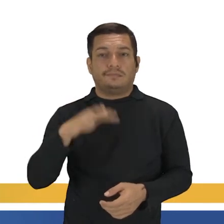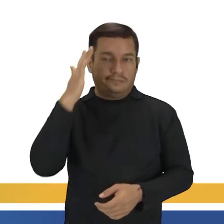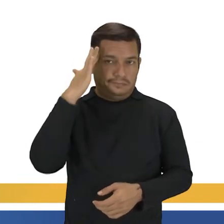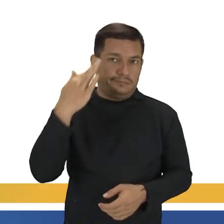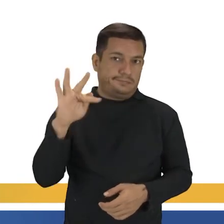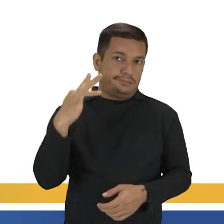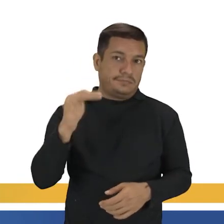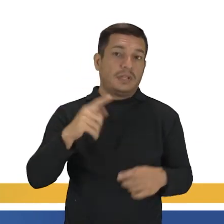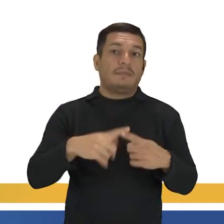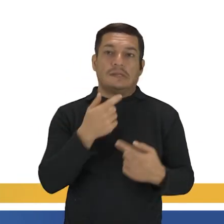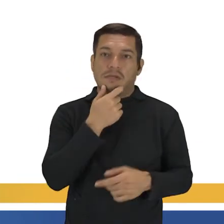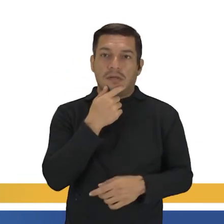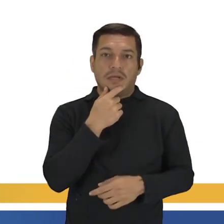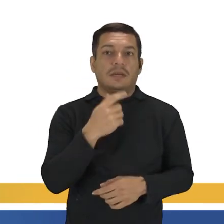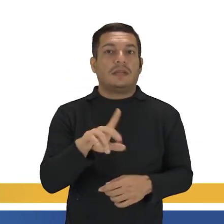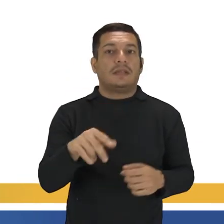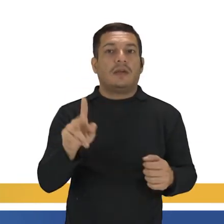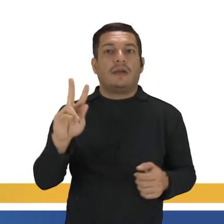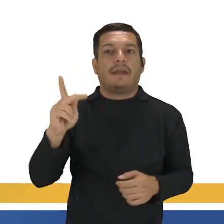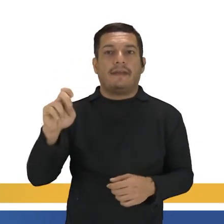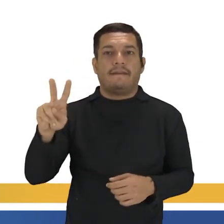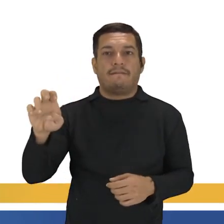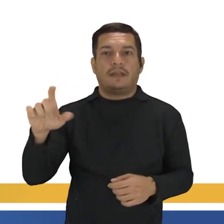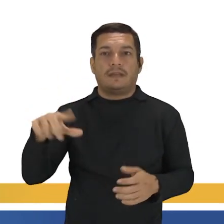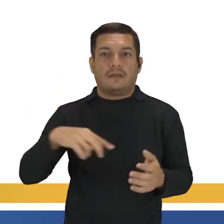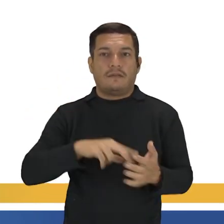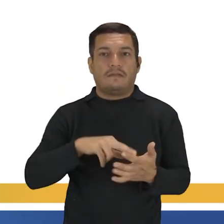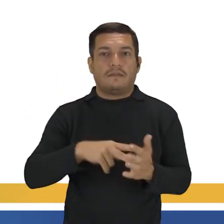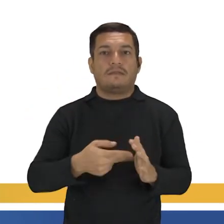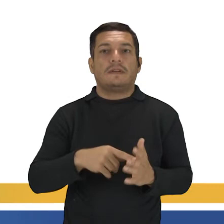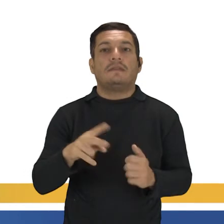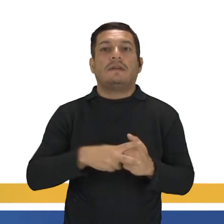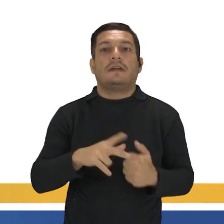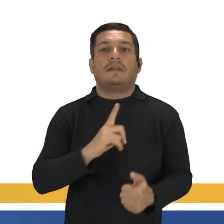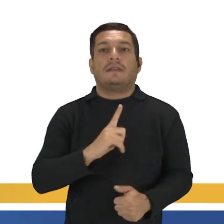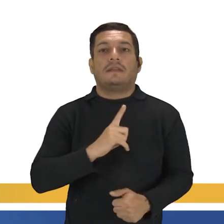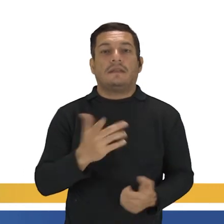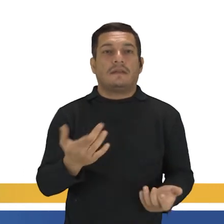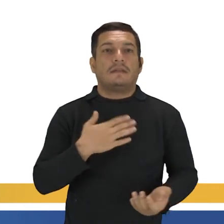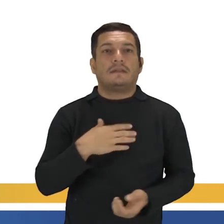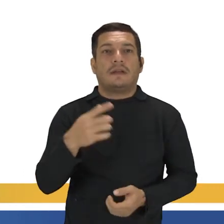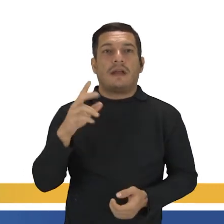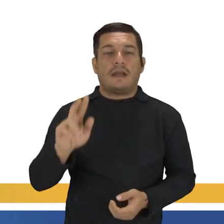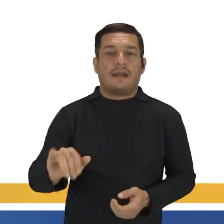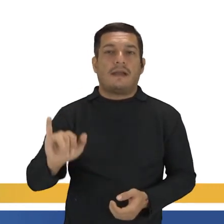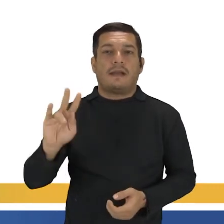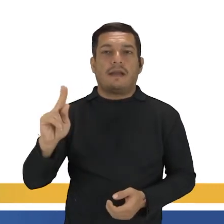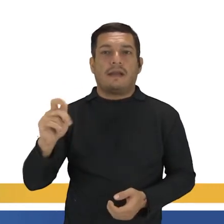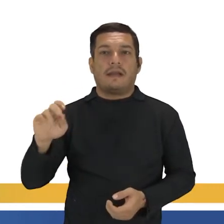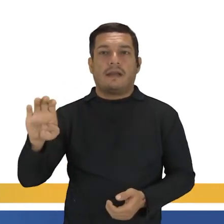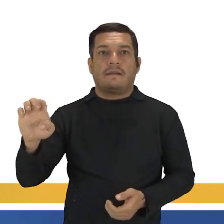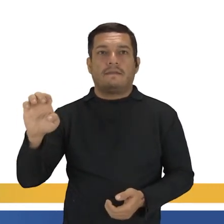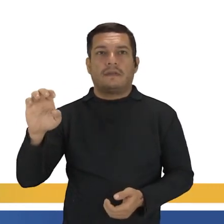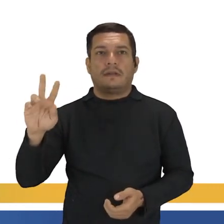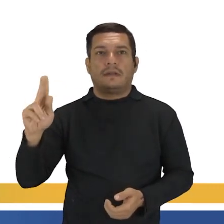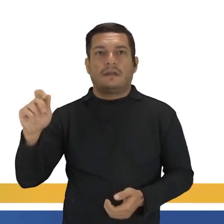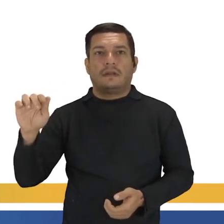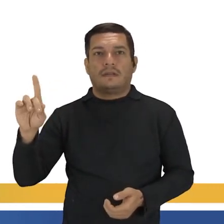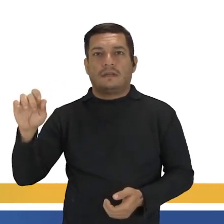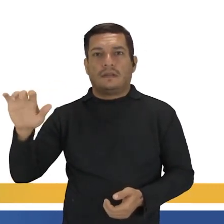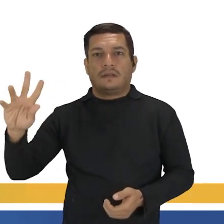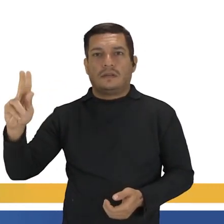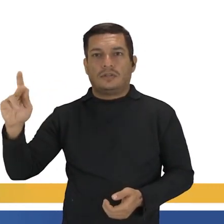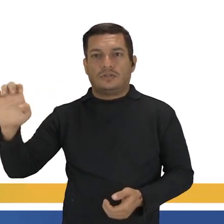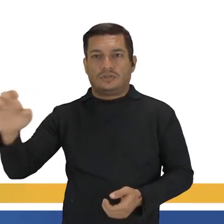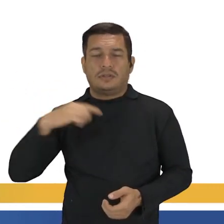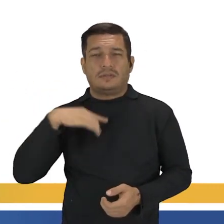em inglês a gente usa o verbo have, que é o verbo ter. Então acompanha comigo a frase. I have a headache. Eu estou com dor de cabeça.